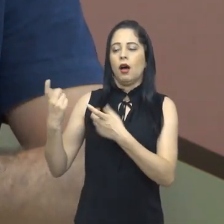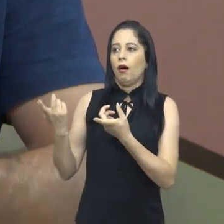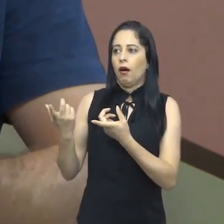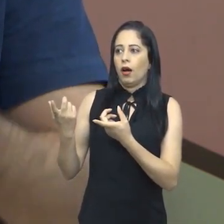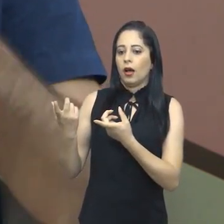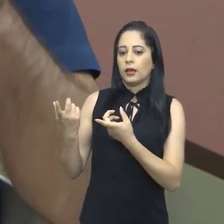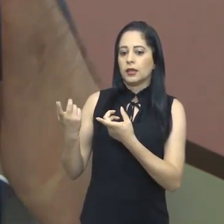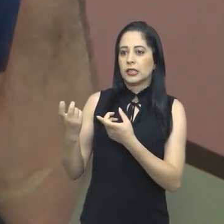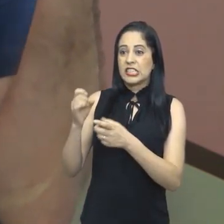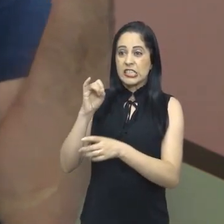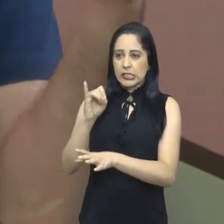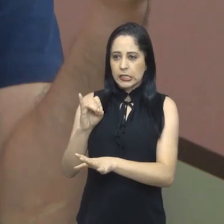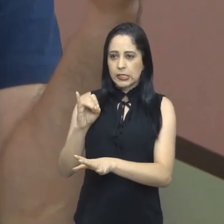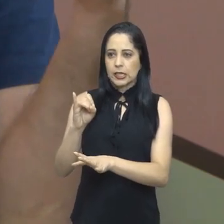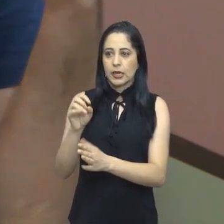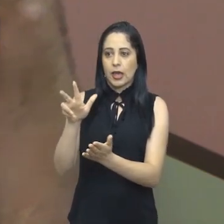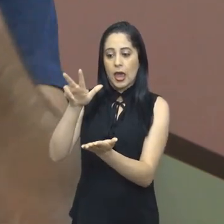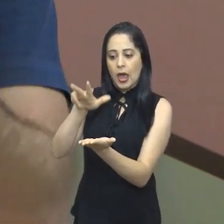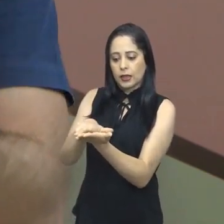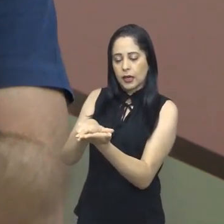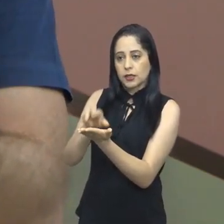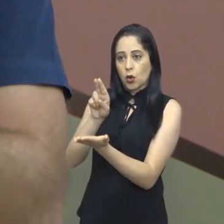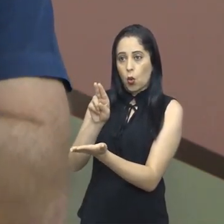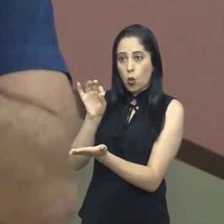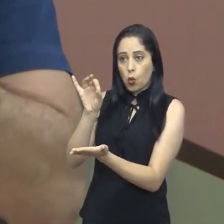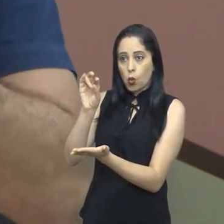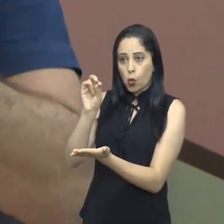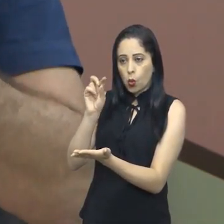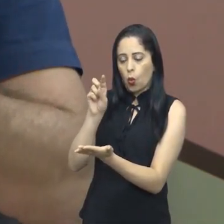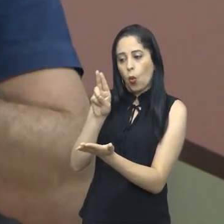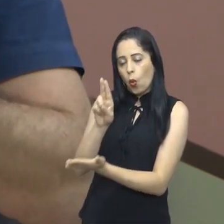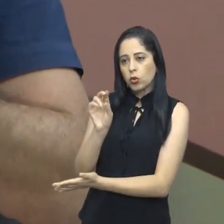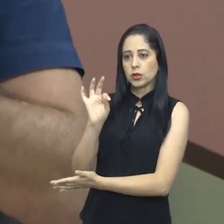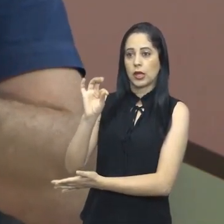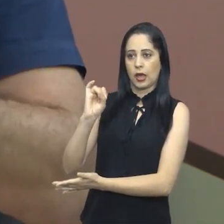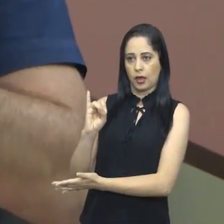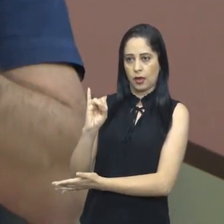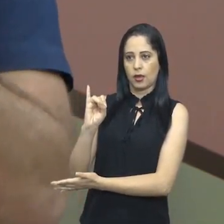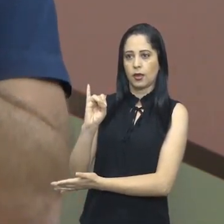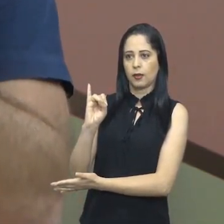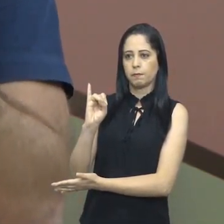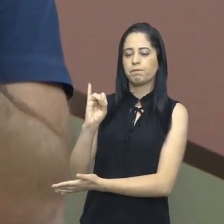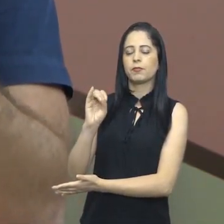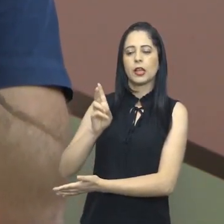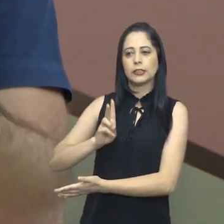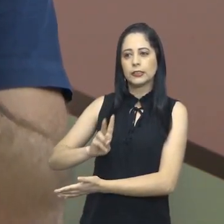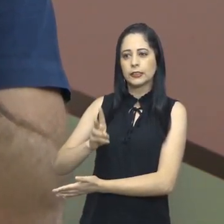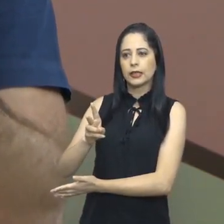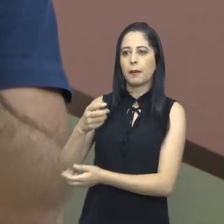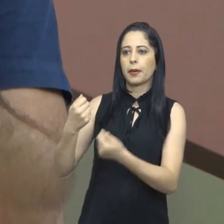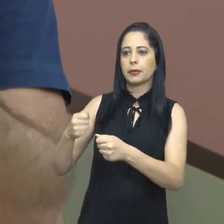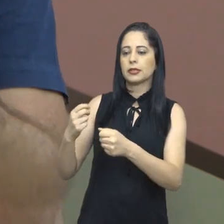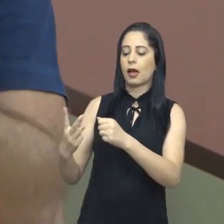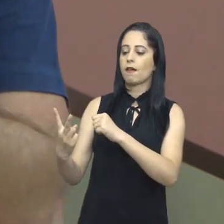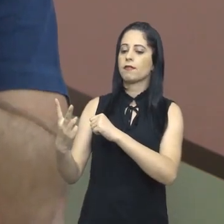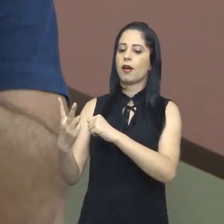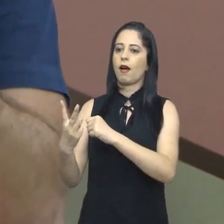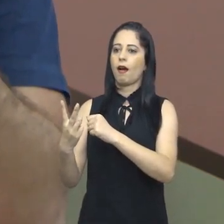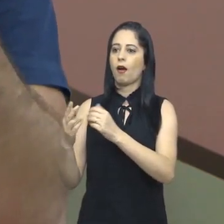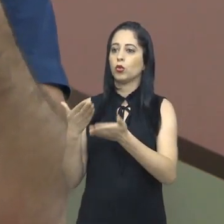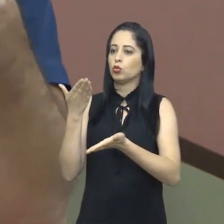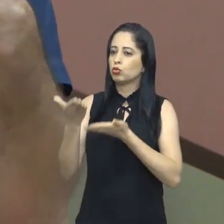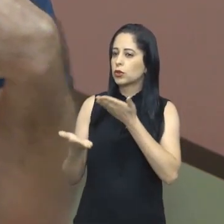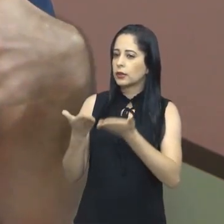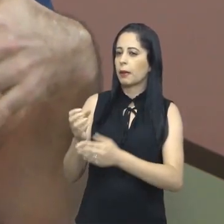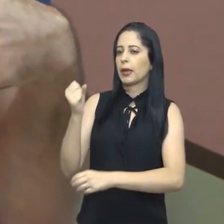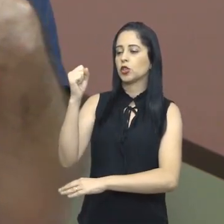médica, que era, se você teve uma internação de UTI, isso geralmente os pacientes requeriam muitos cuidados de reabilitação. Então, qualquer